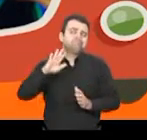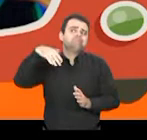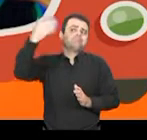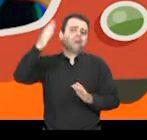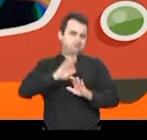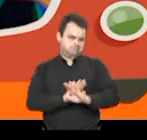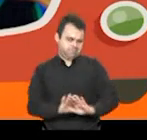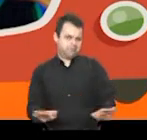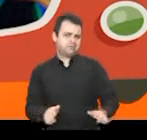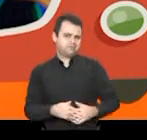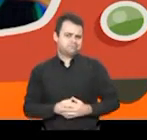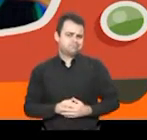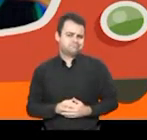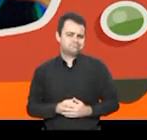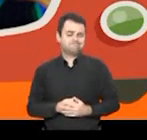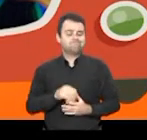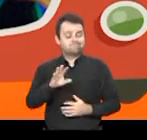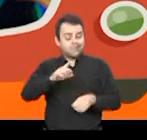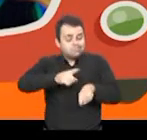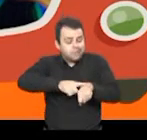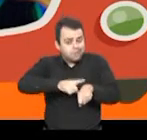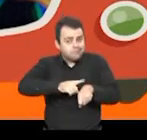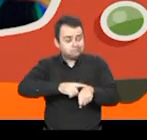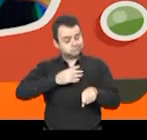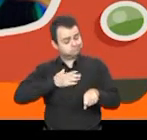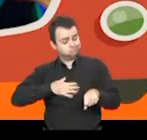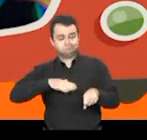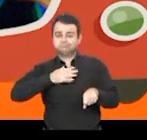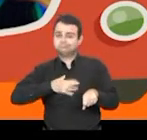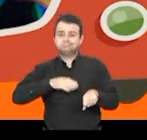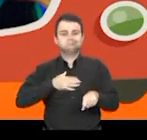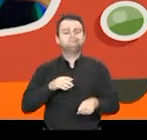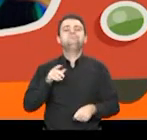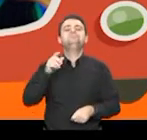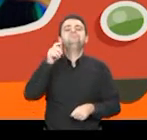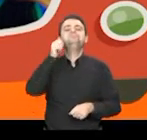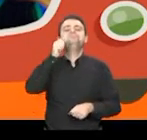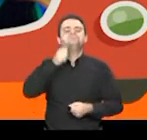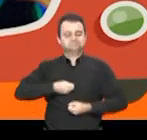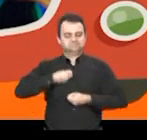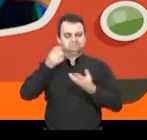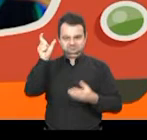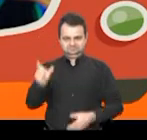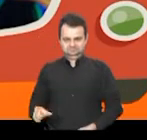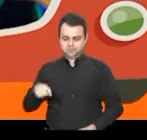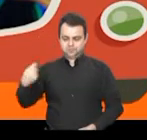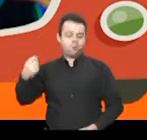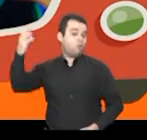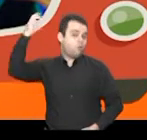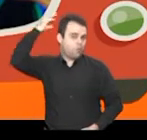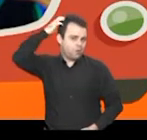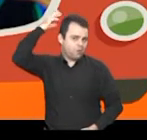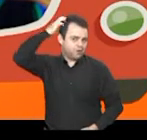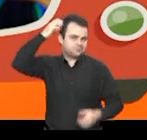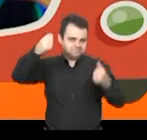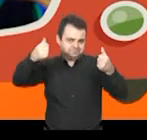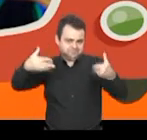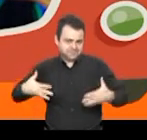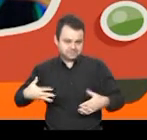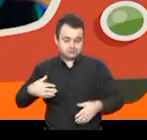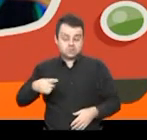tudo passa. Vamos dar tempo ao tempo. Assim como disse a poetisa Cora Coralina,